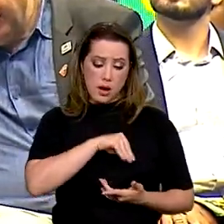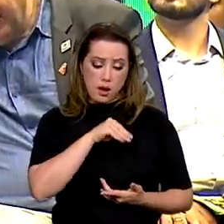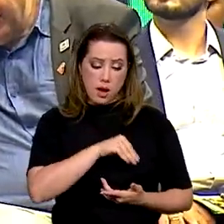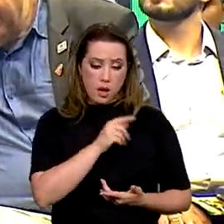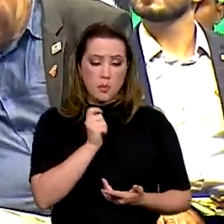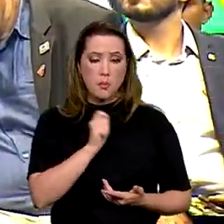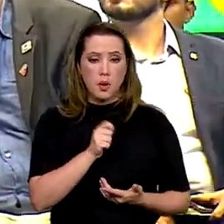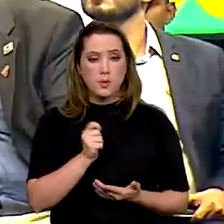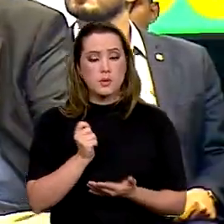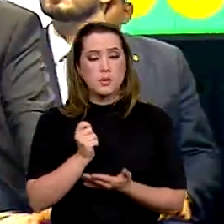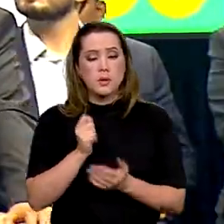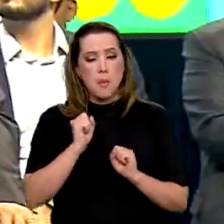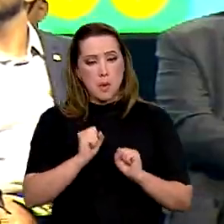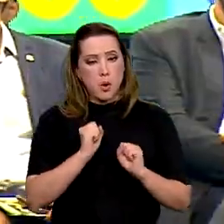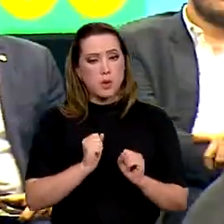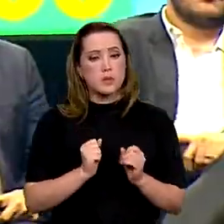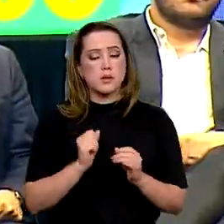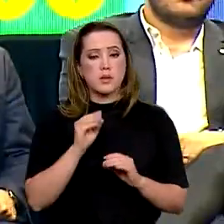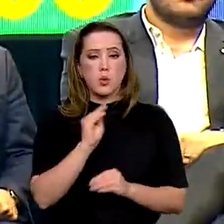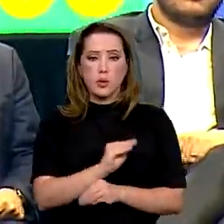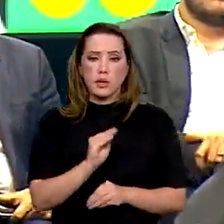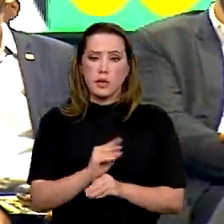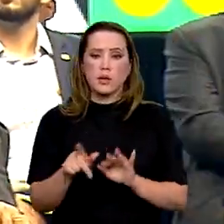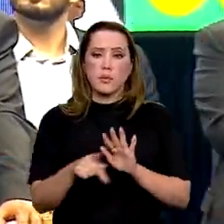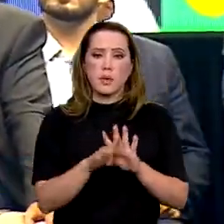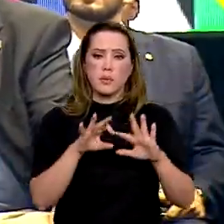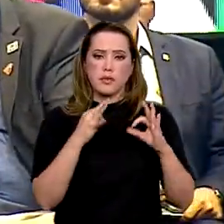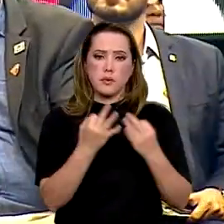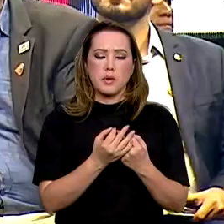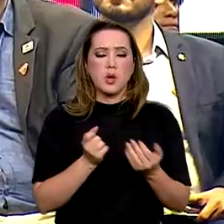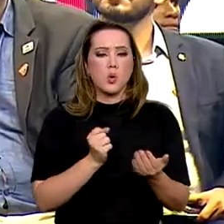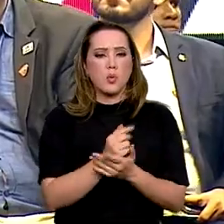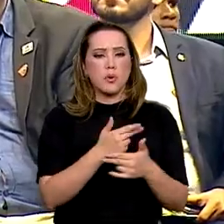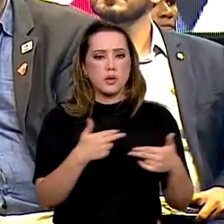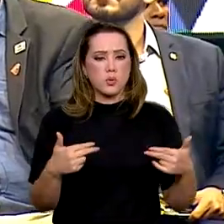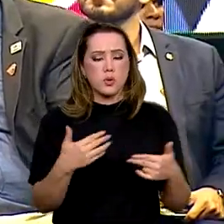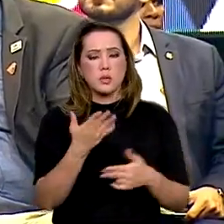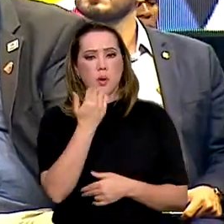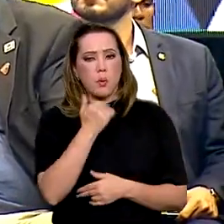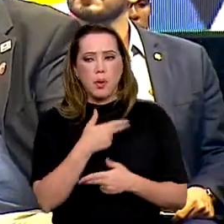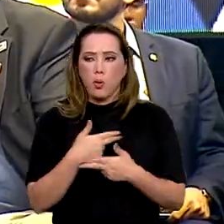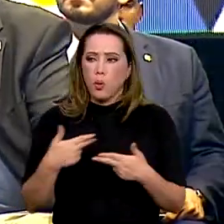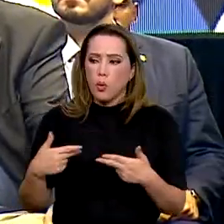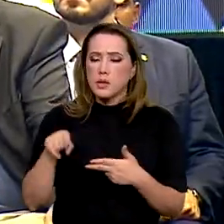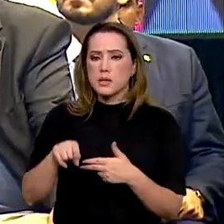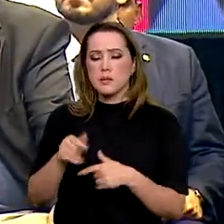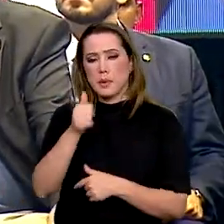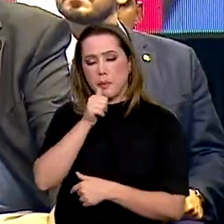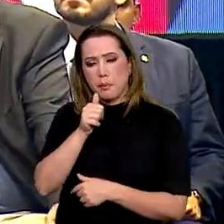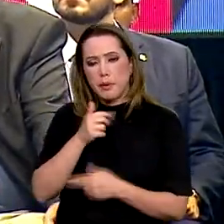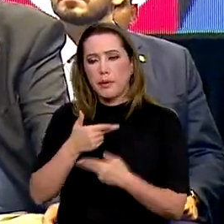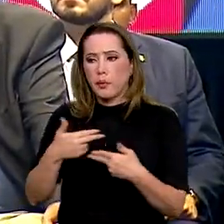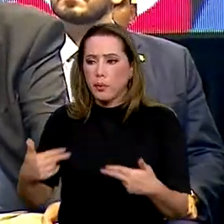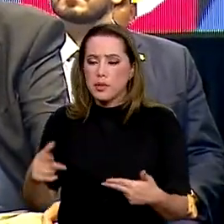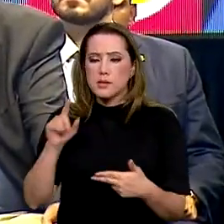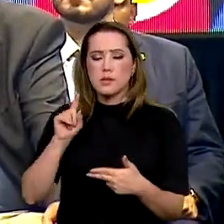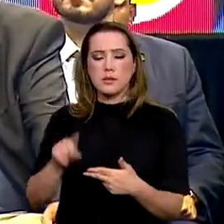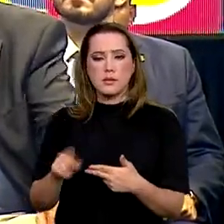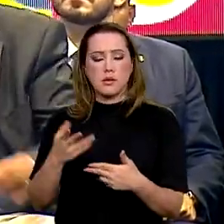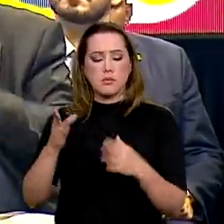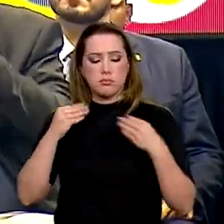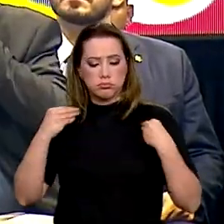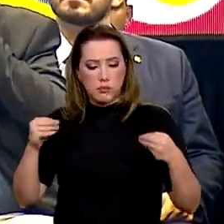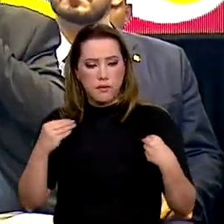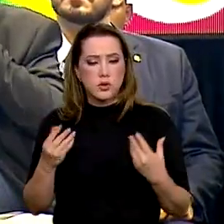salário ele possa criar a sua família, comprar o que quiser para comer, comprar o que quiser para beber, comprar o que quiser para